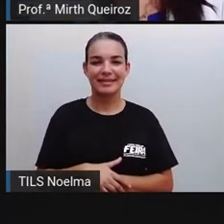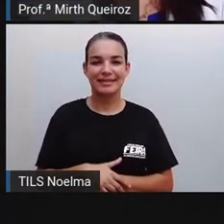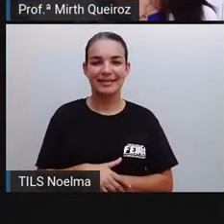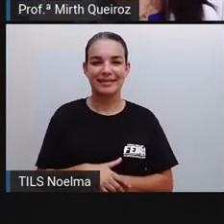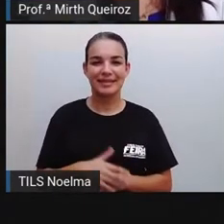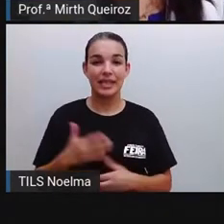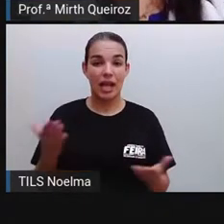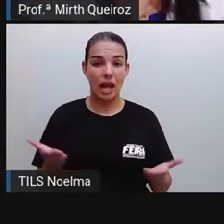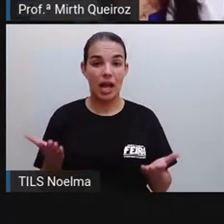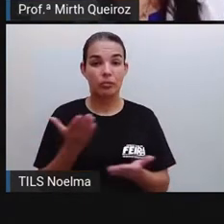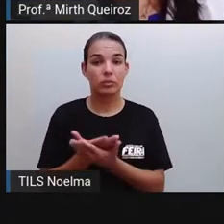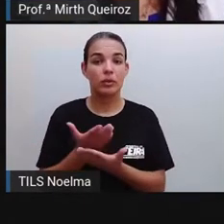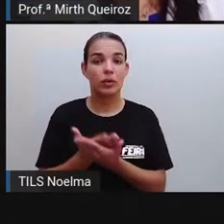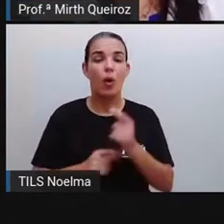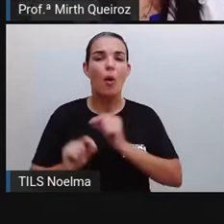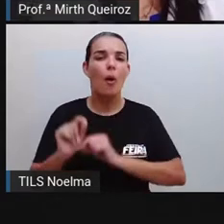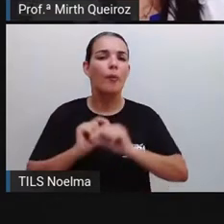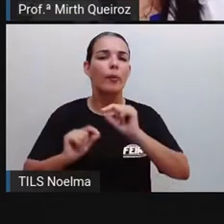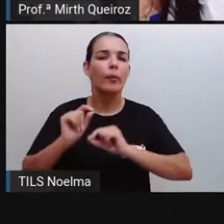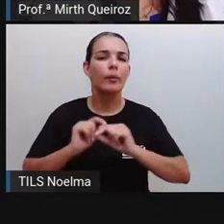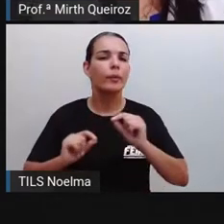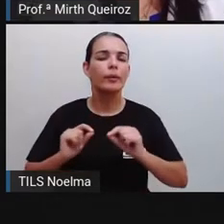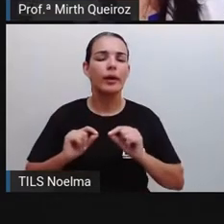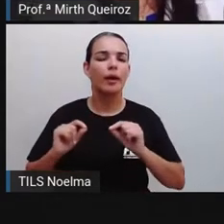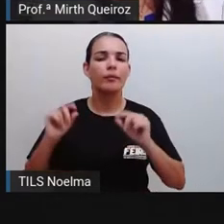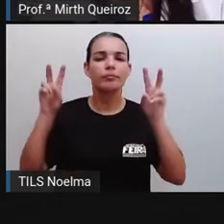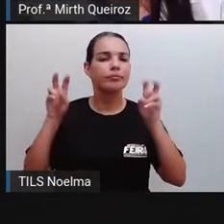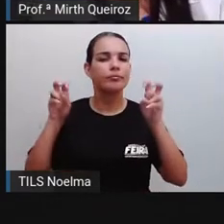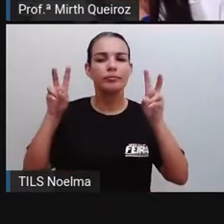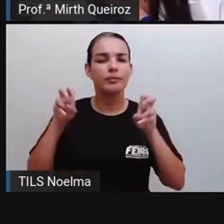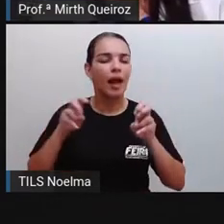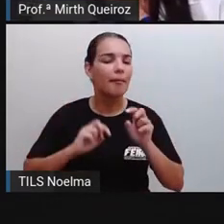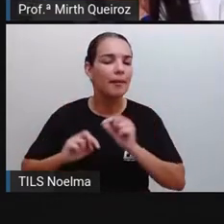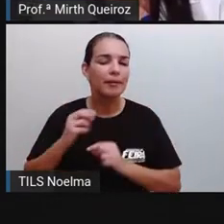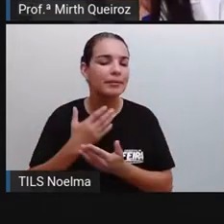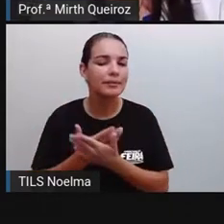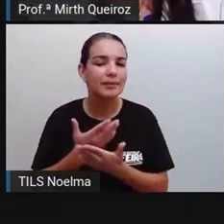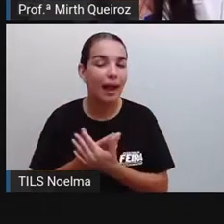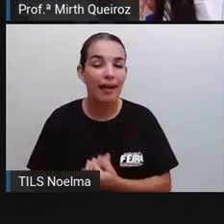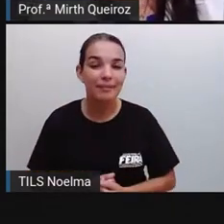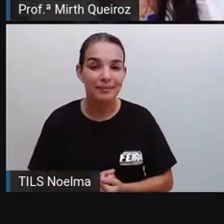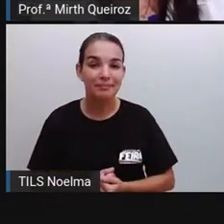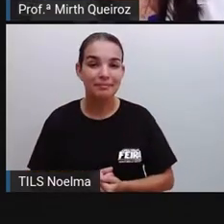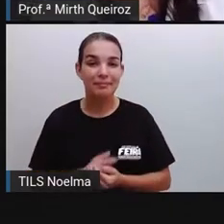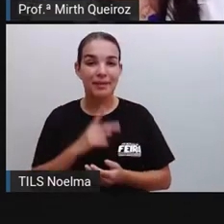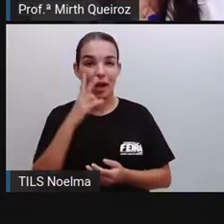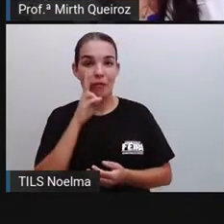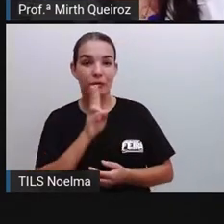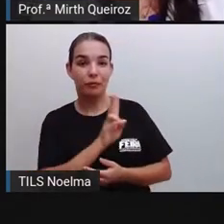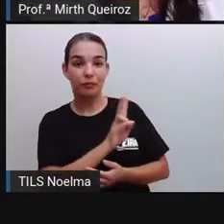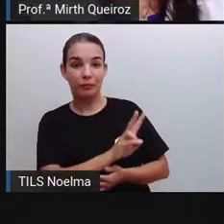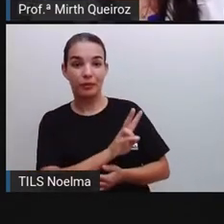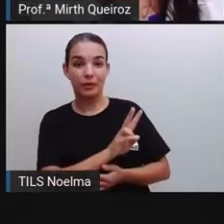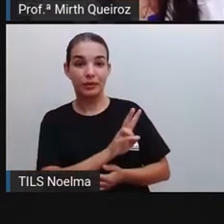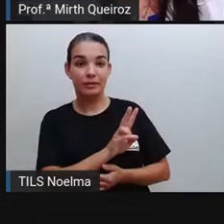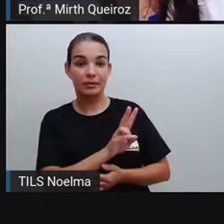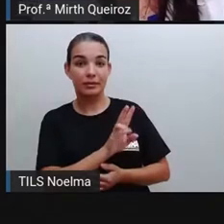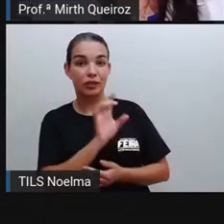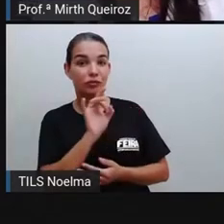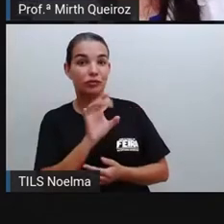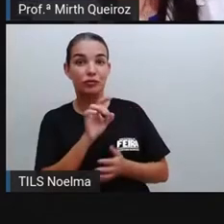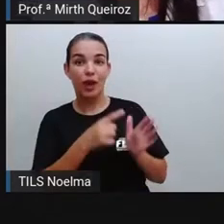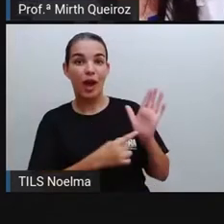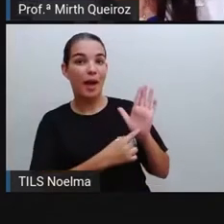Na aula de hoje, o que será que vocês acham que nós iremos estudar? Só por essa imagem aí, dá para vocês saberem